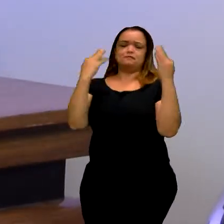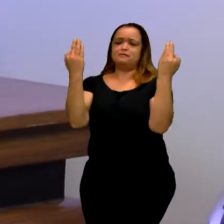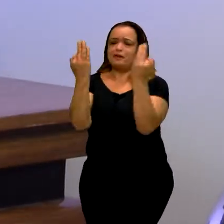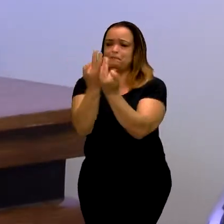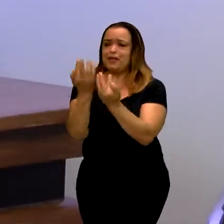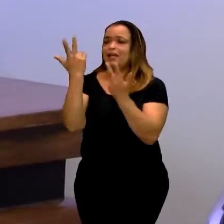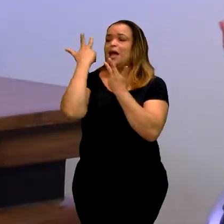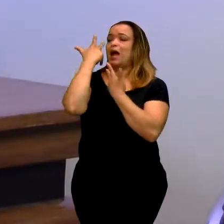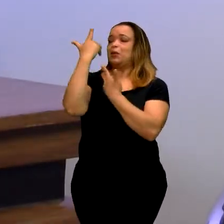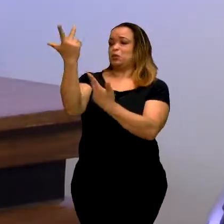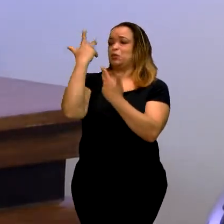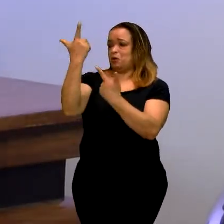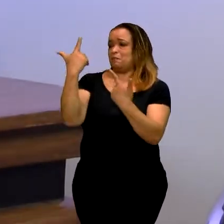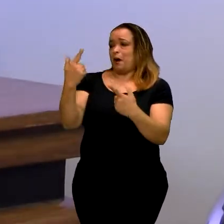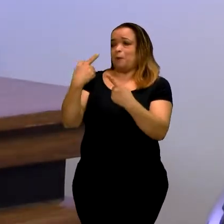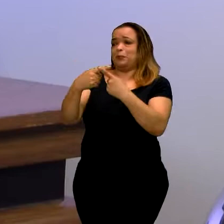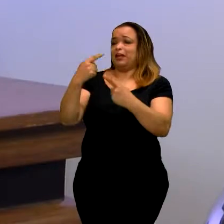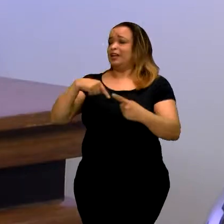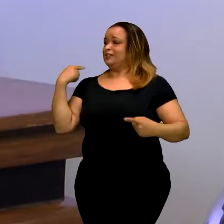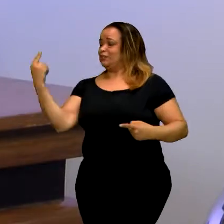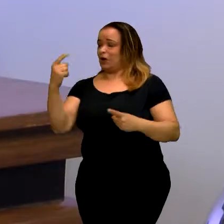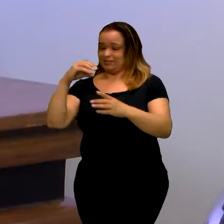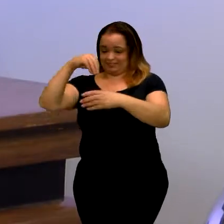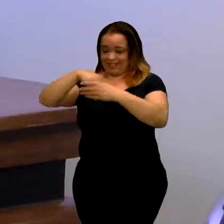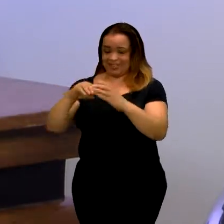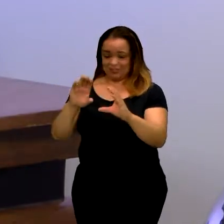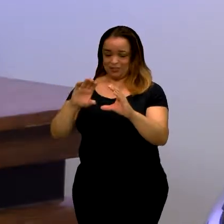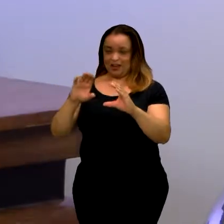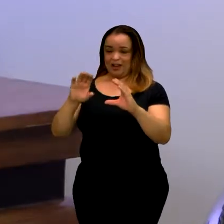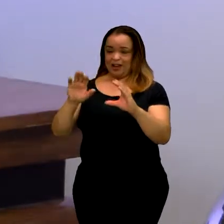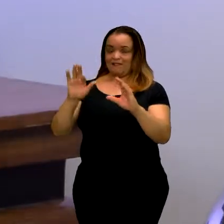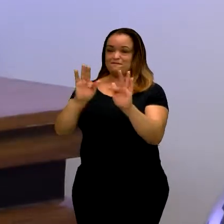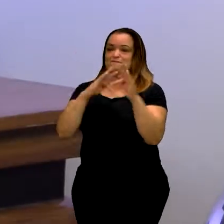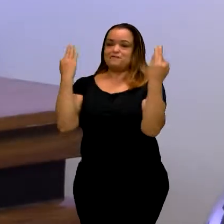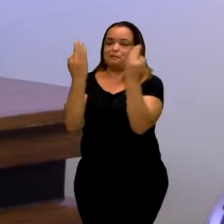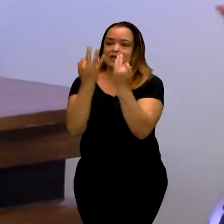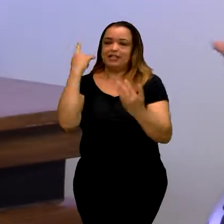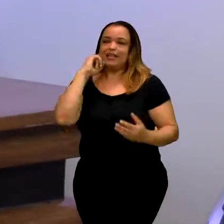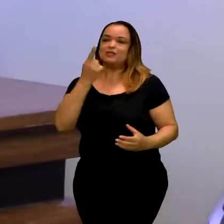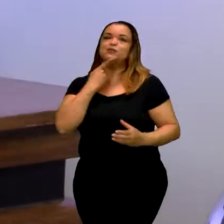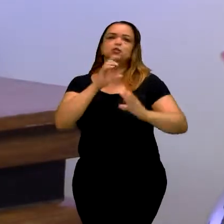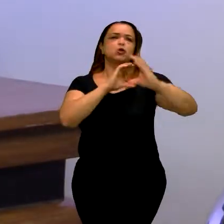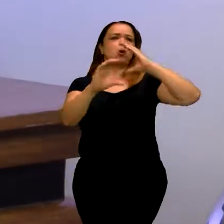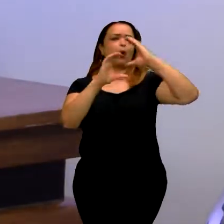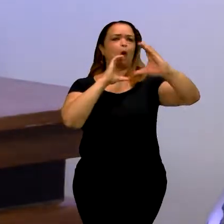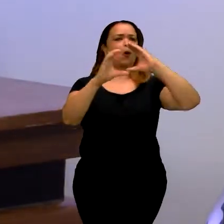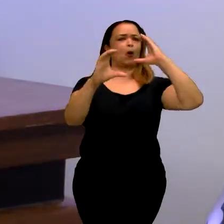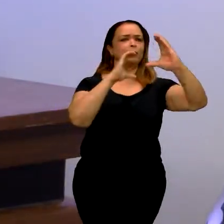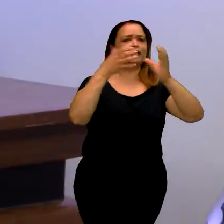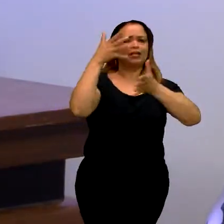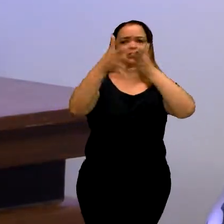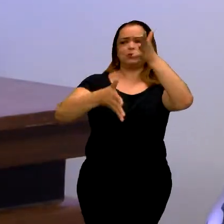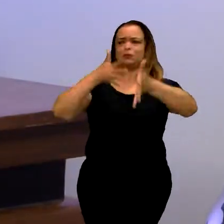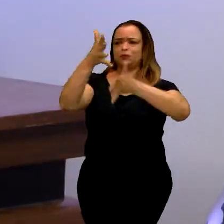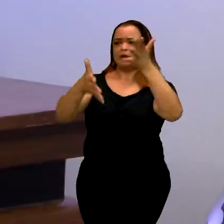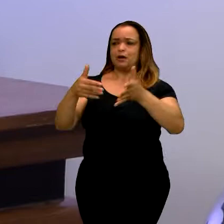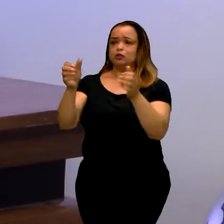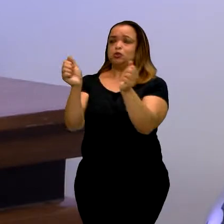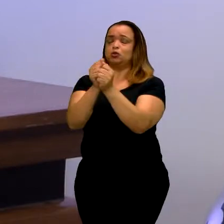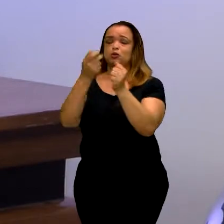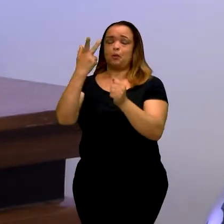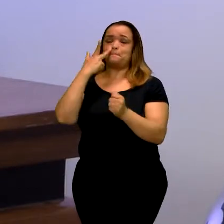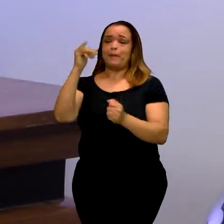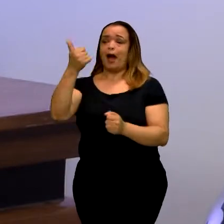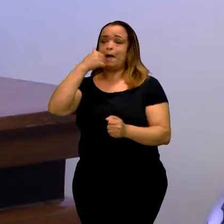sinais. A nossa comunicação dentro da casa é tudo língua de sinais, com meus pais, com os avós, enfim. Então,